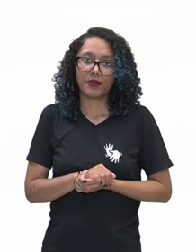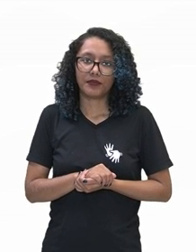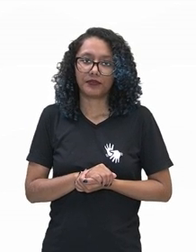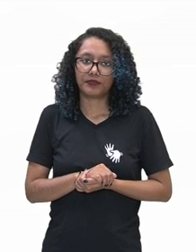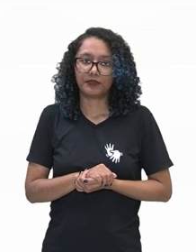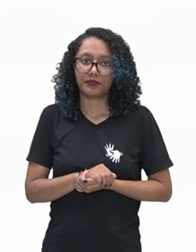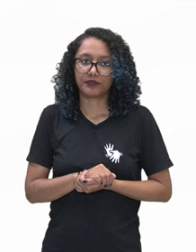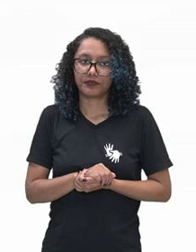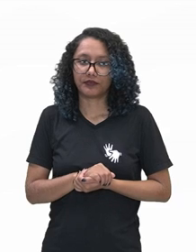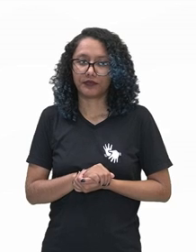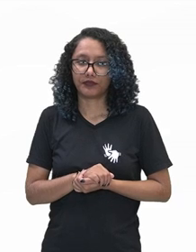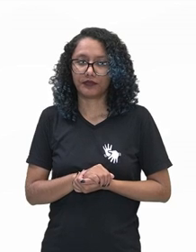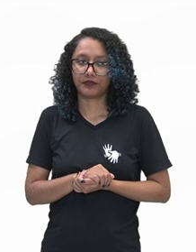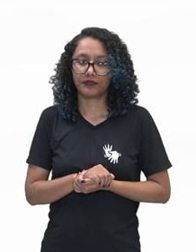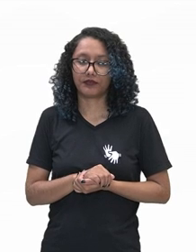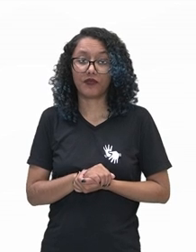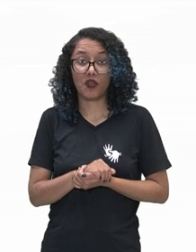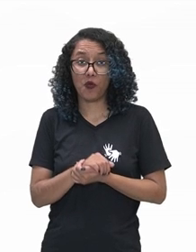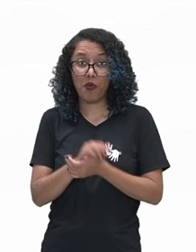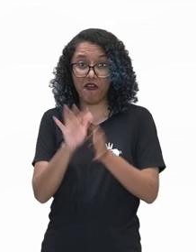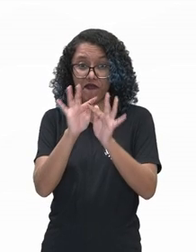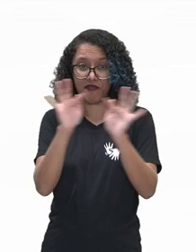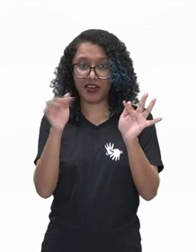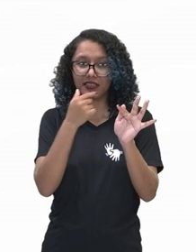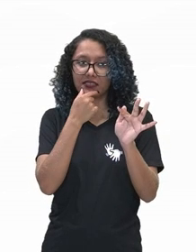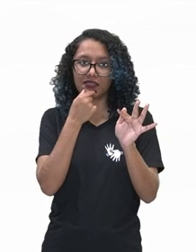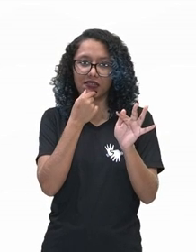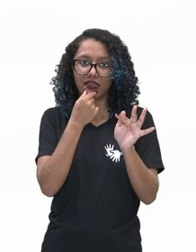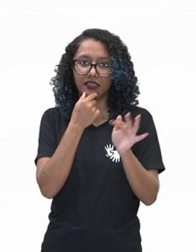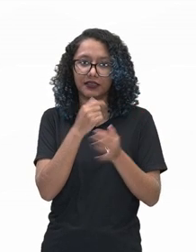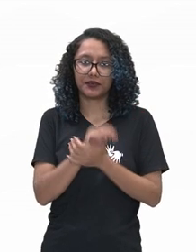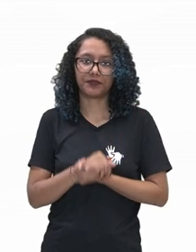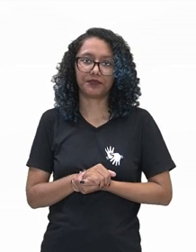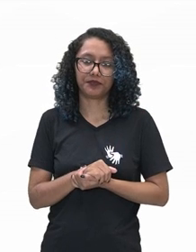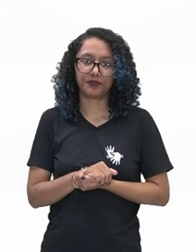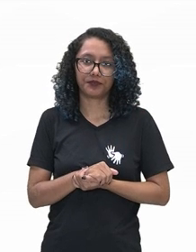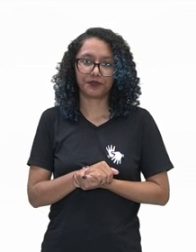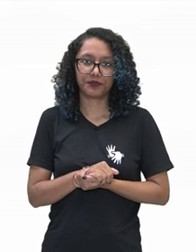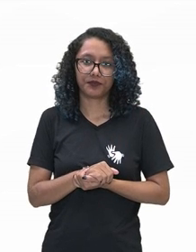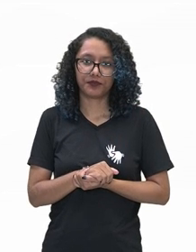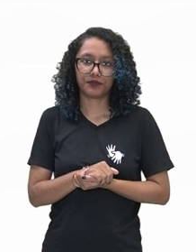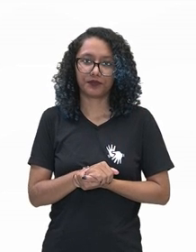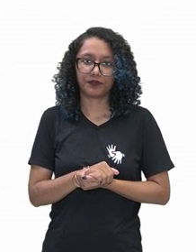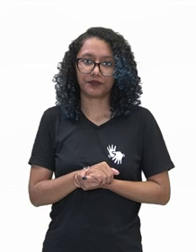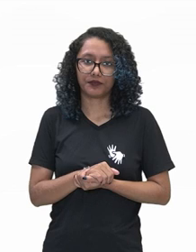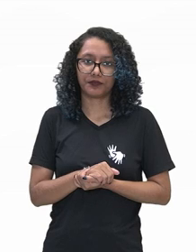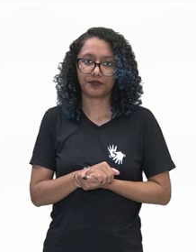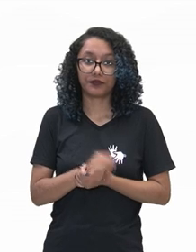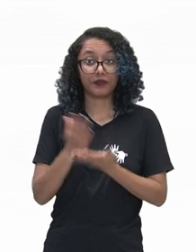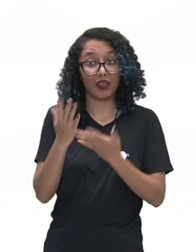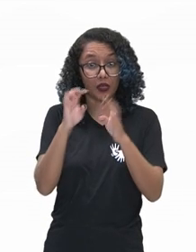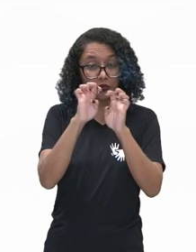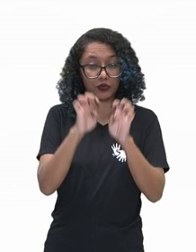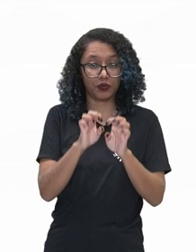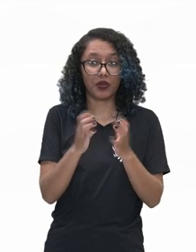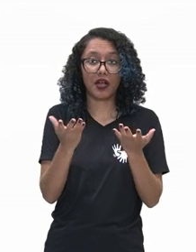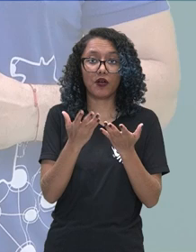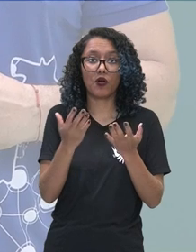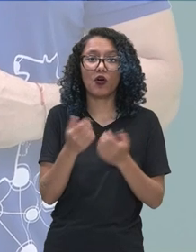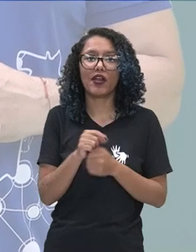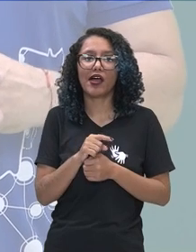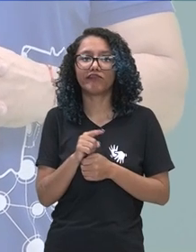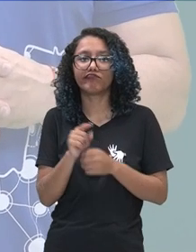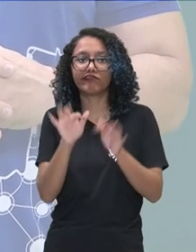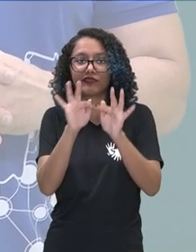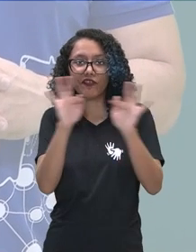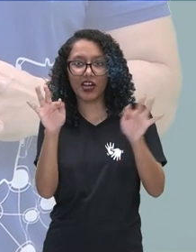Will e um verbo. Essa é sempre a estrutura. E a forma negativa, professor? Negative sentences